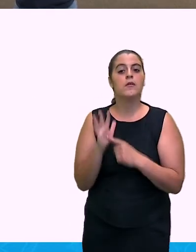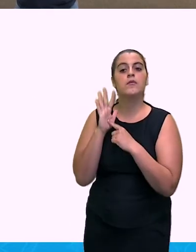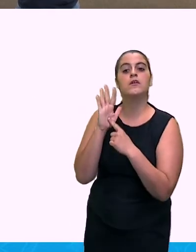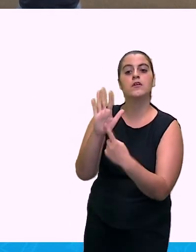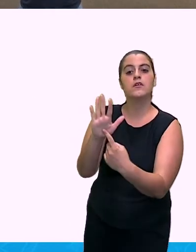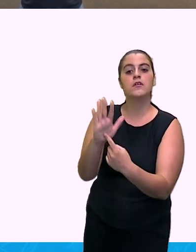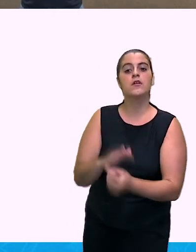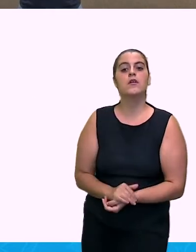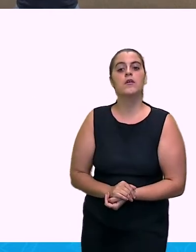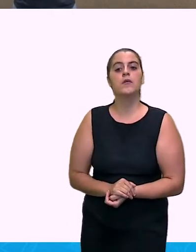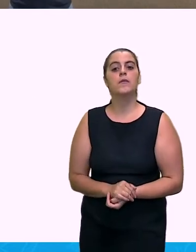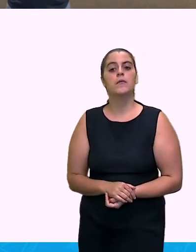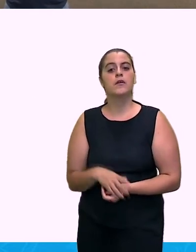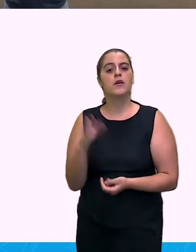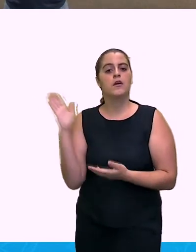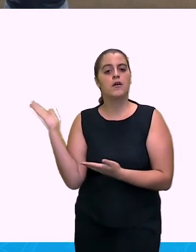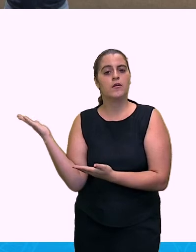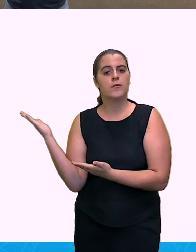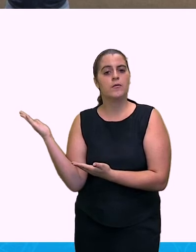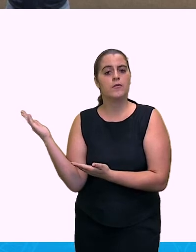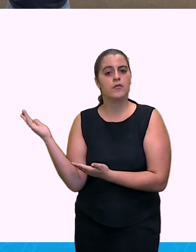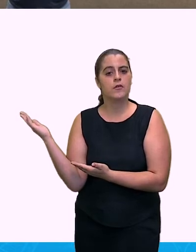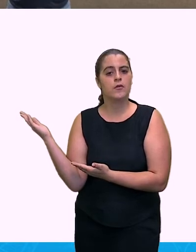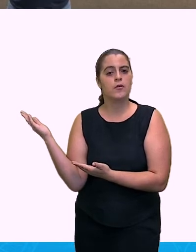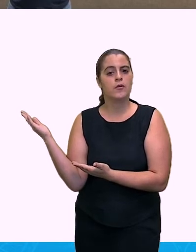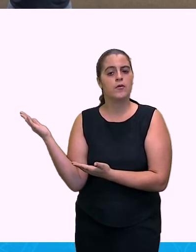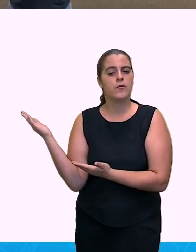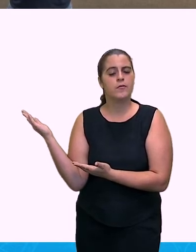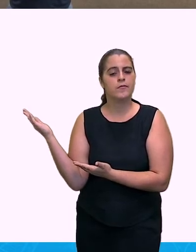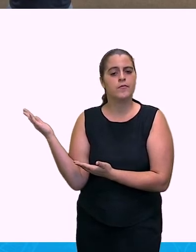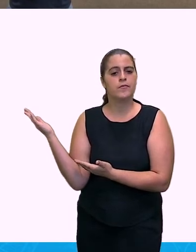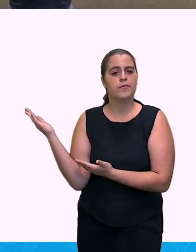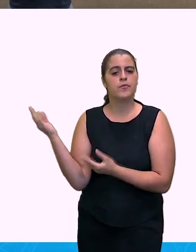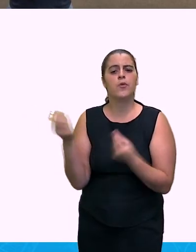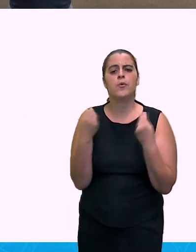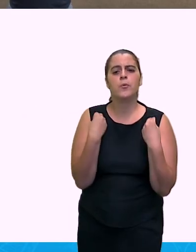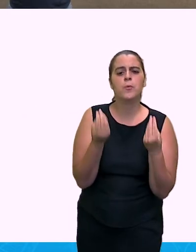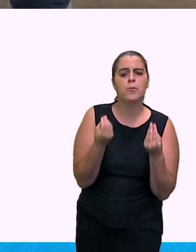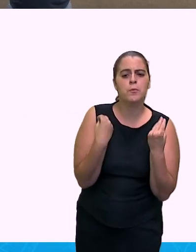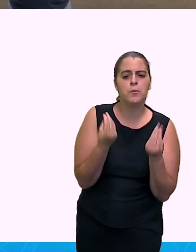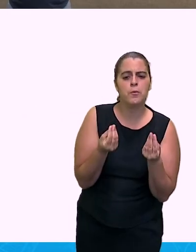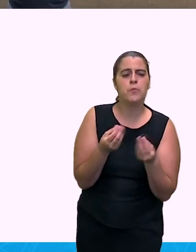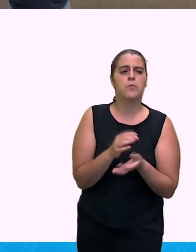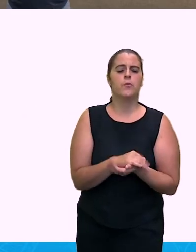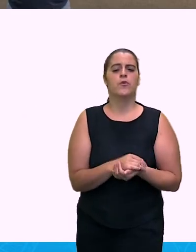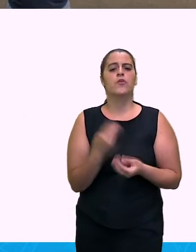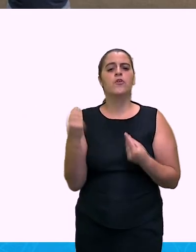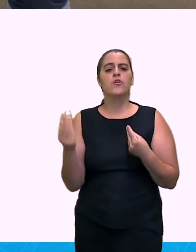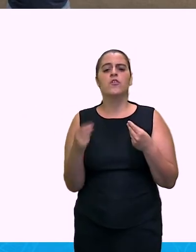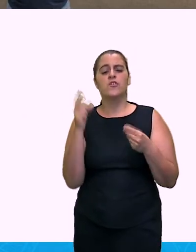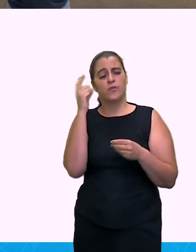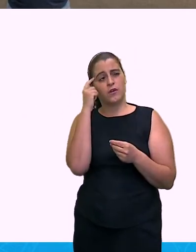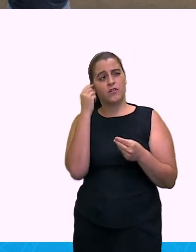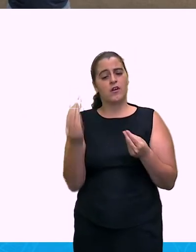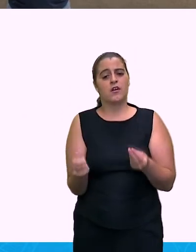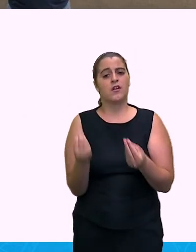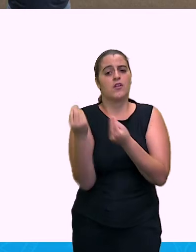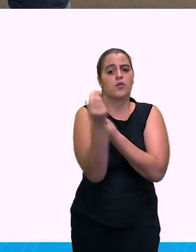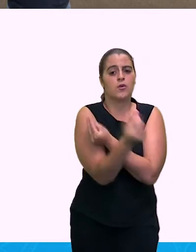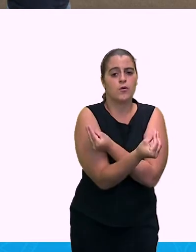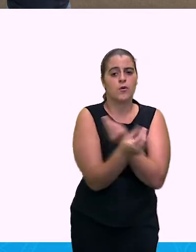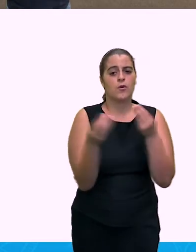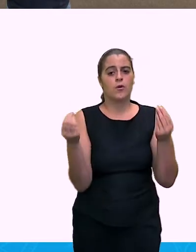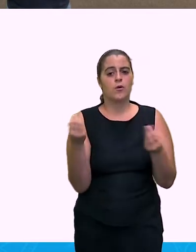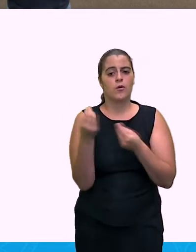mas ela serve pra mostrar pra vocês como que talvez tenha sido, né,